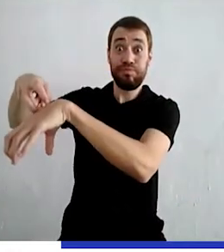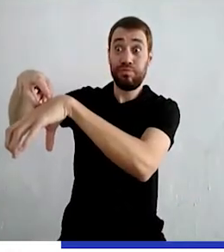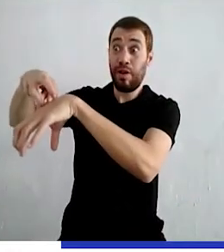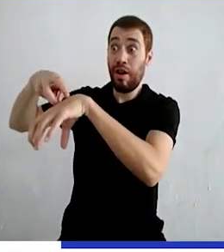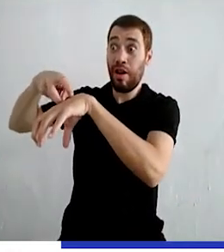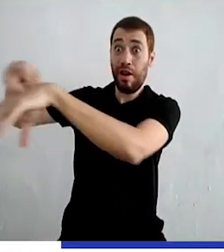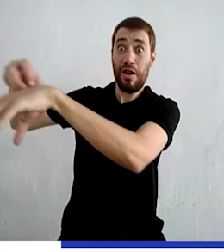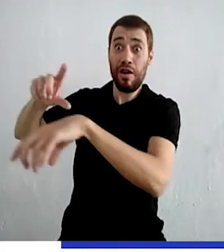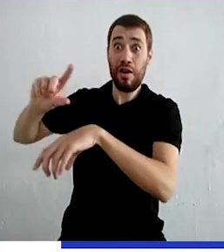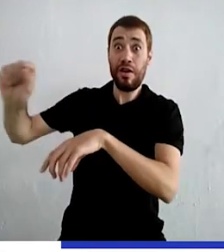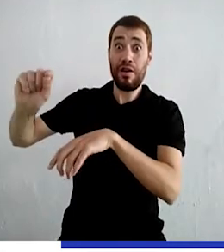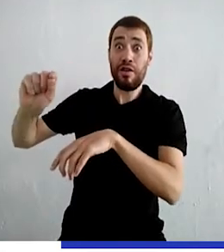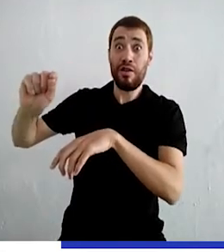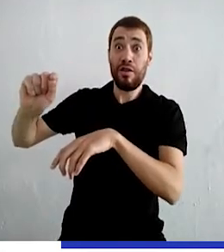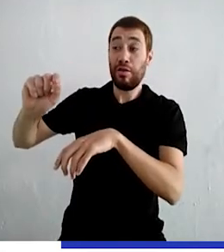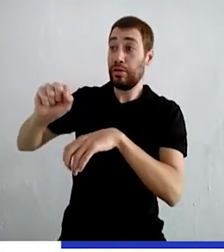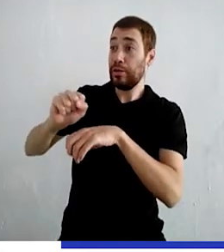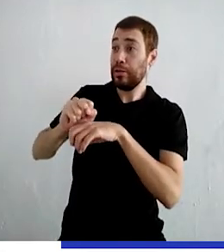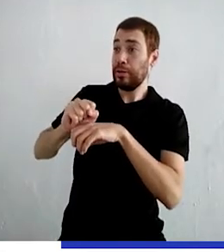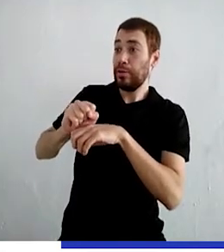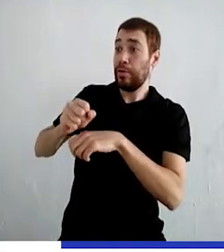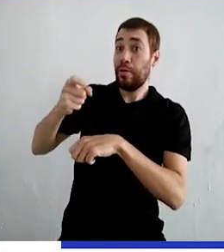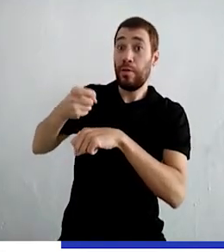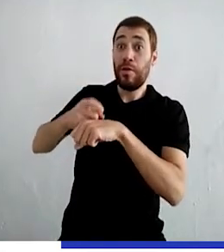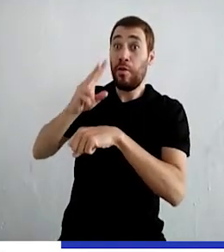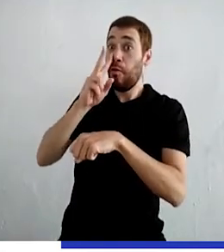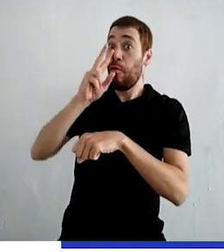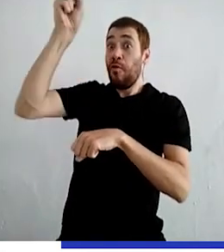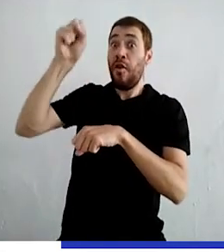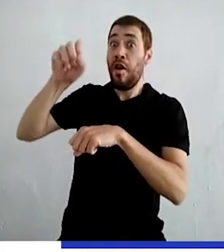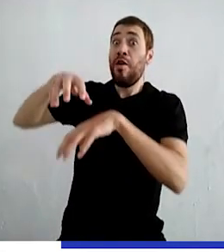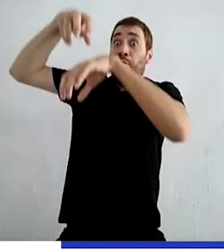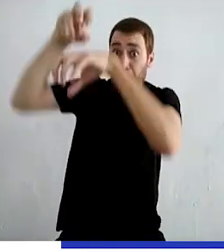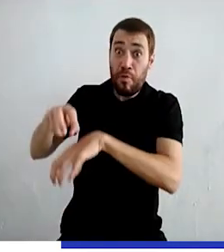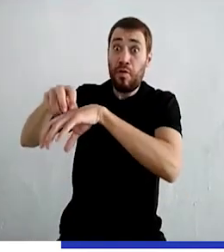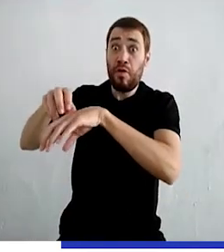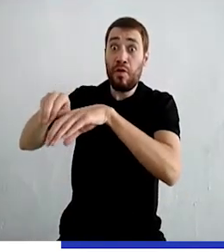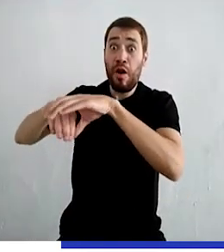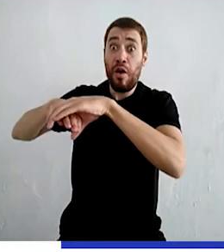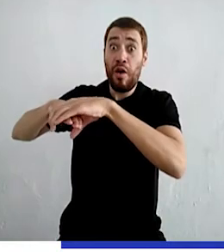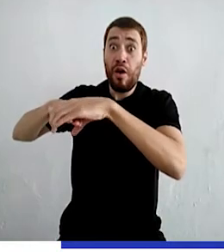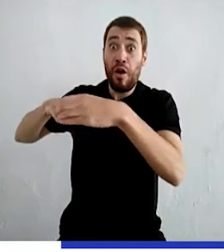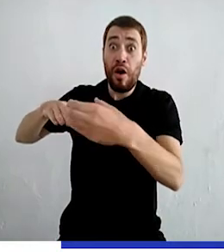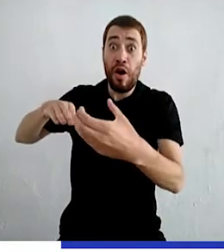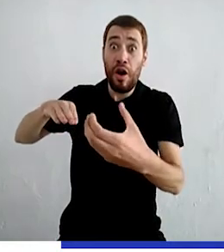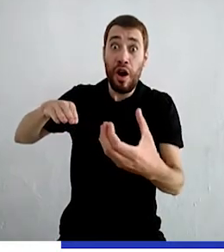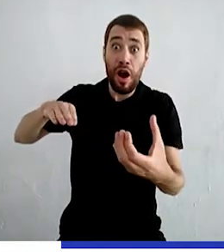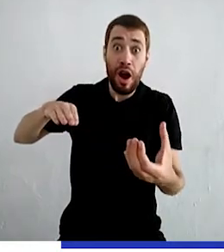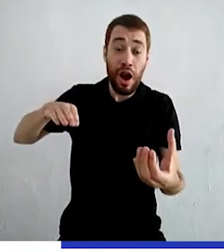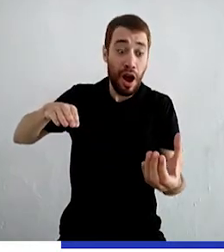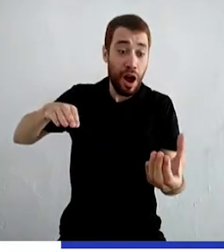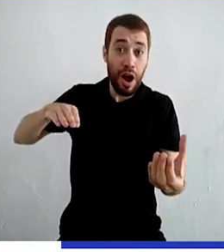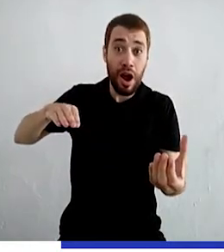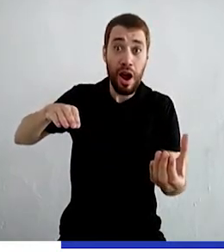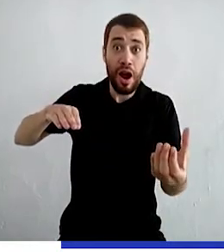o buraco. Mas o solavanco foi tão brusco que um sapato de bicho de palha soltou-se do